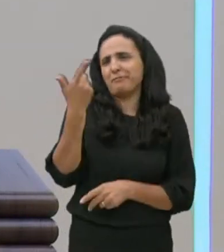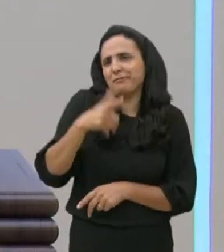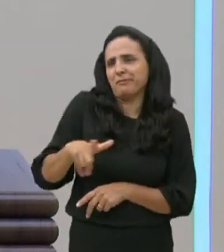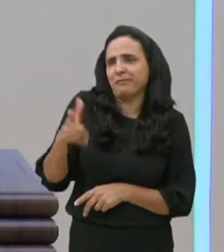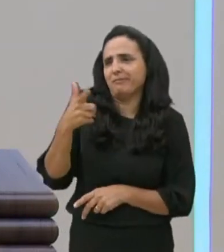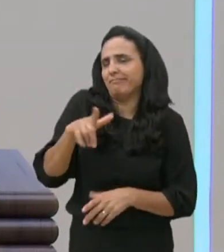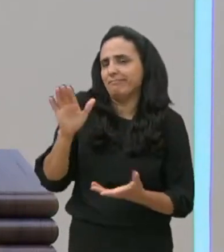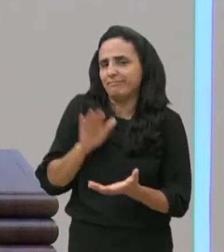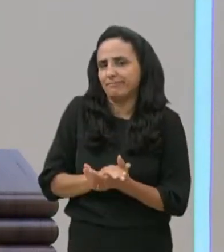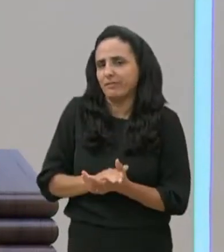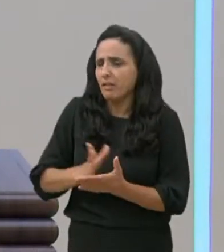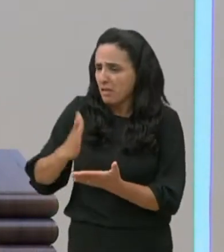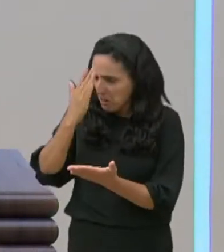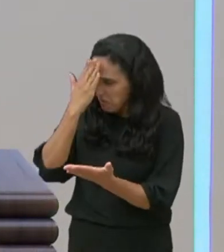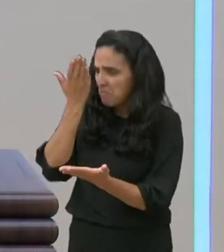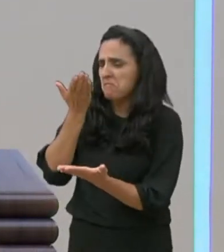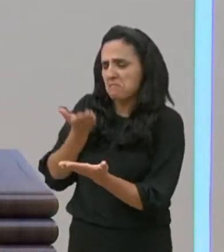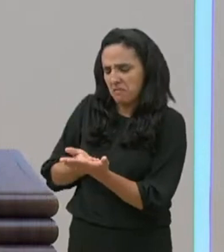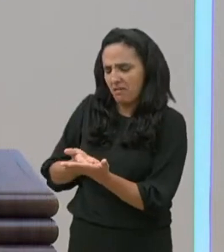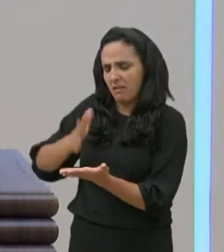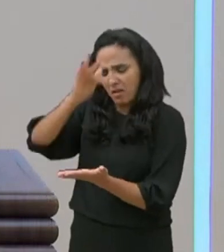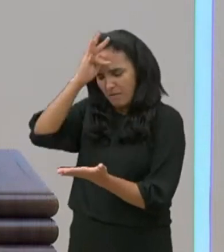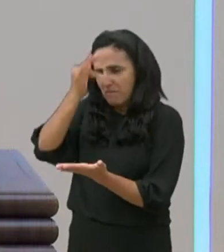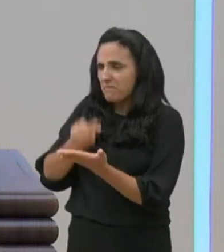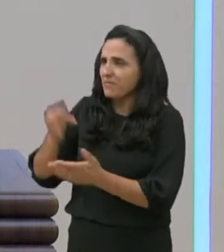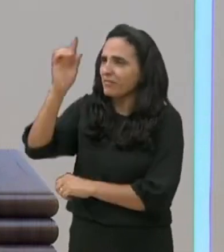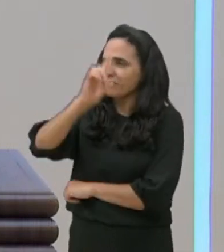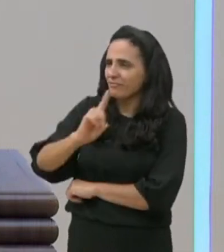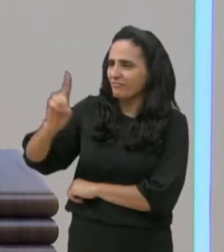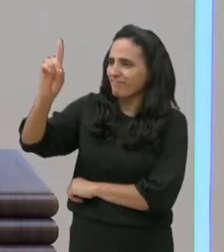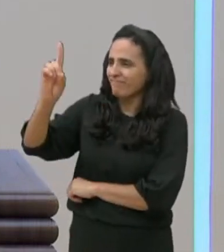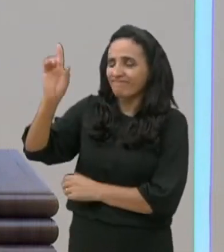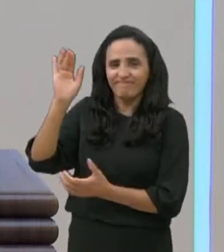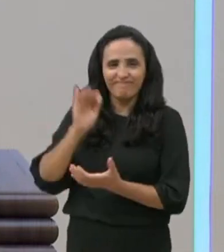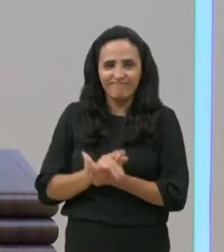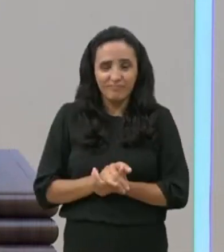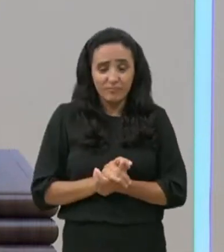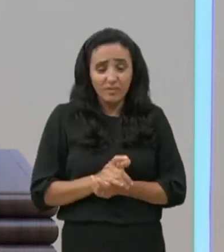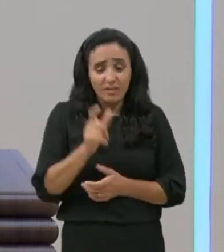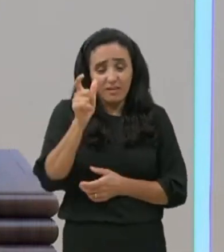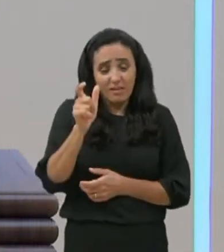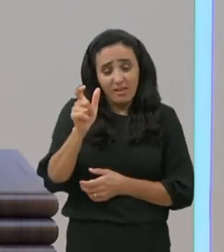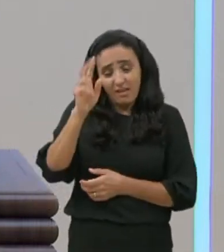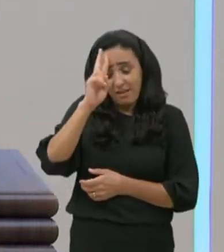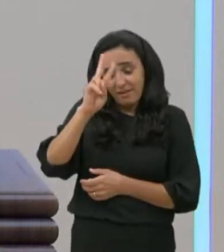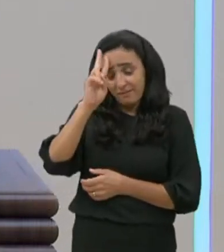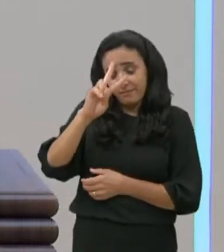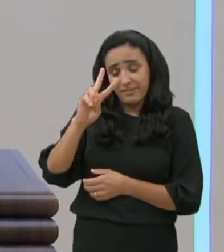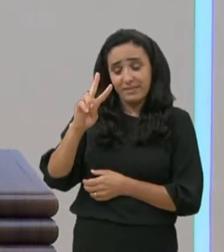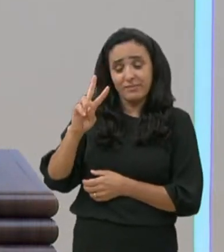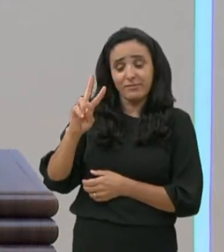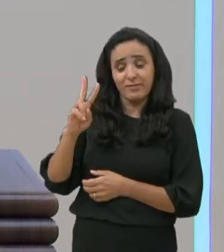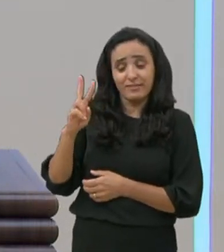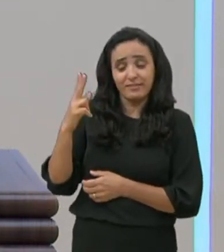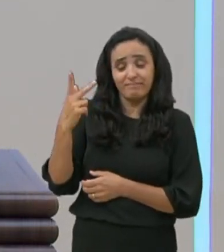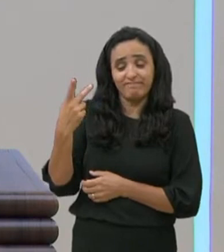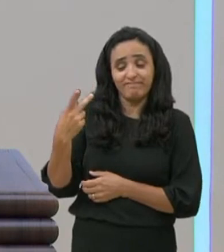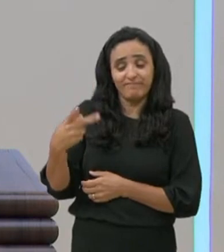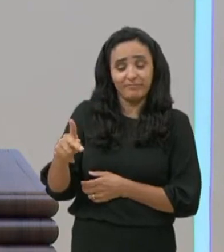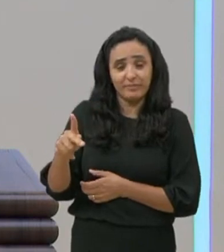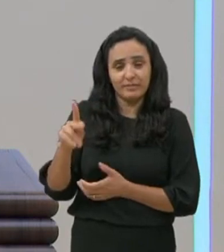confiante em Deus. A história deste homem, que é